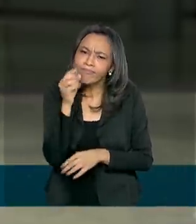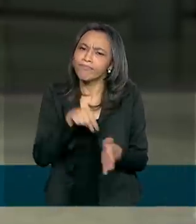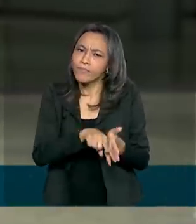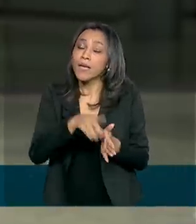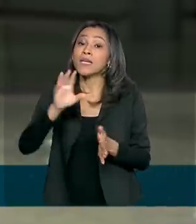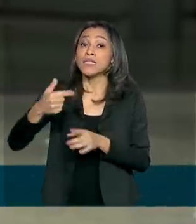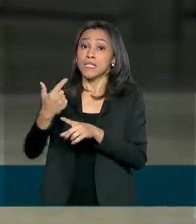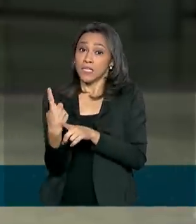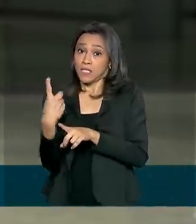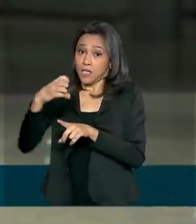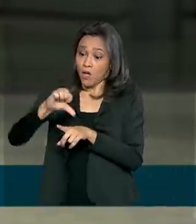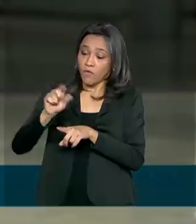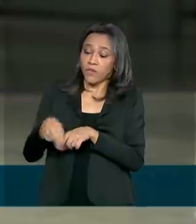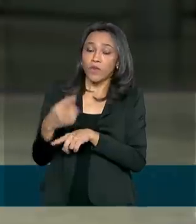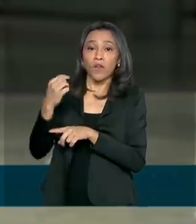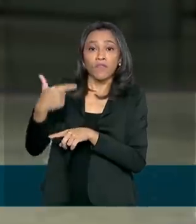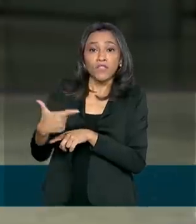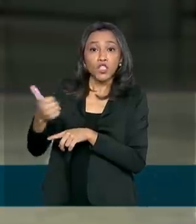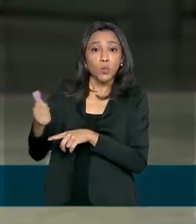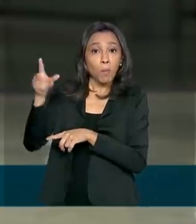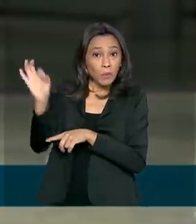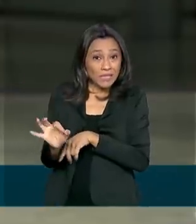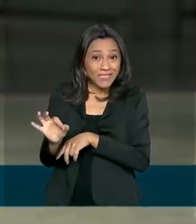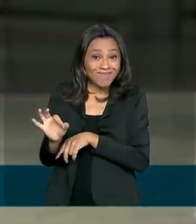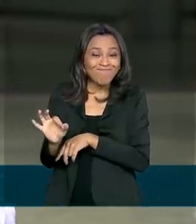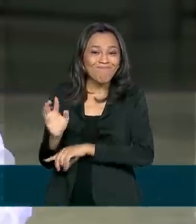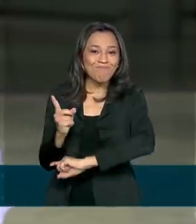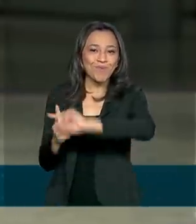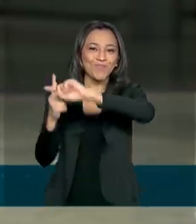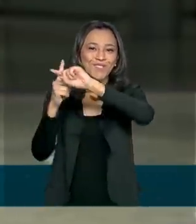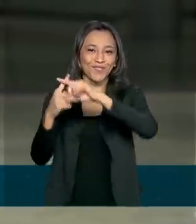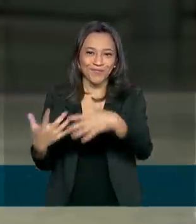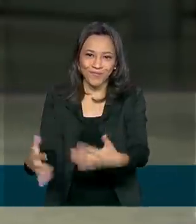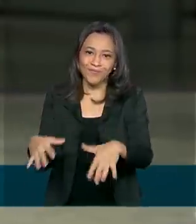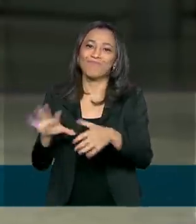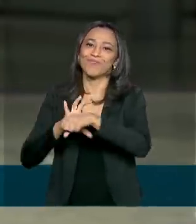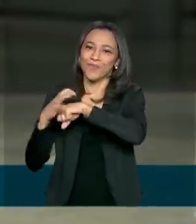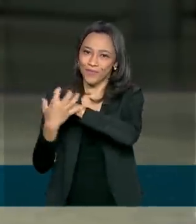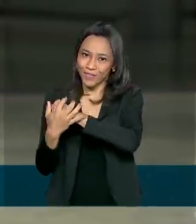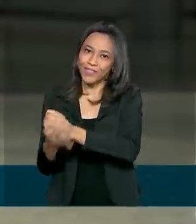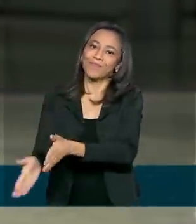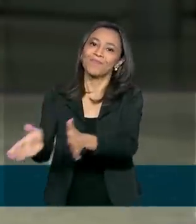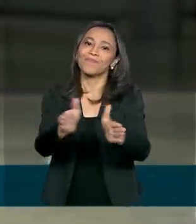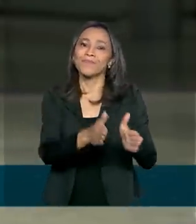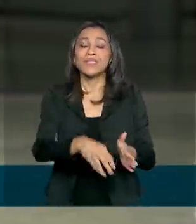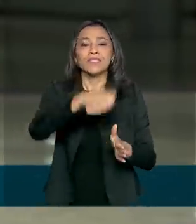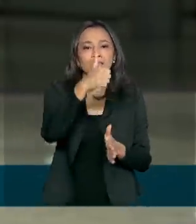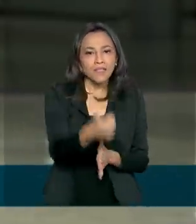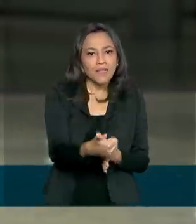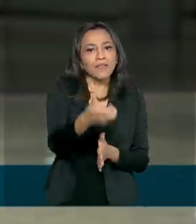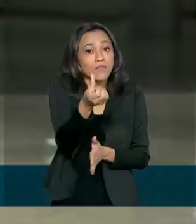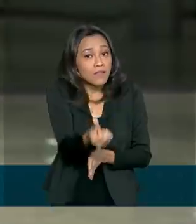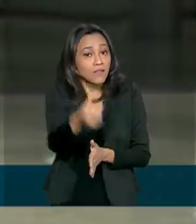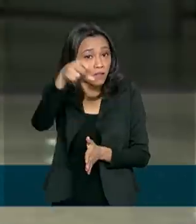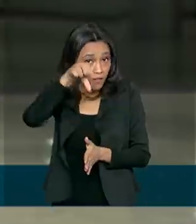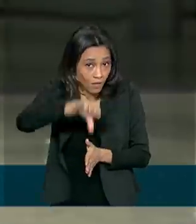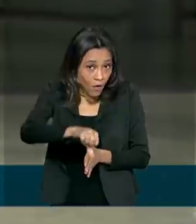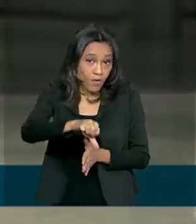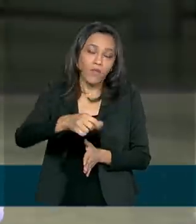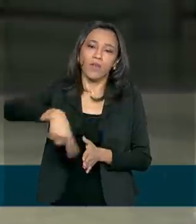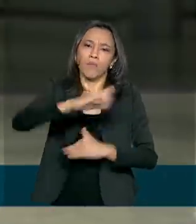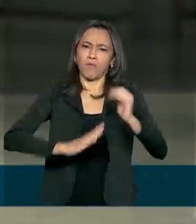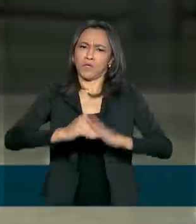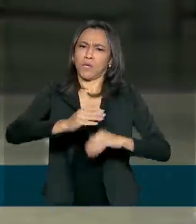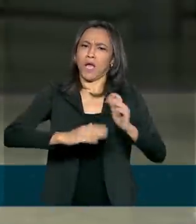,21% tiveram resultado positivo para a Covid-19. E 169 profissionais de saúde